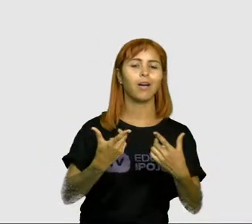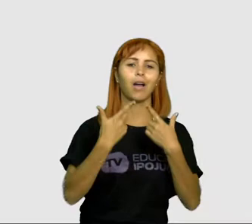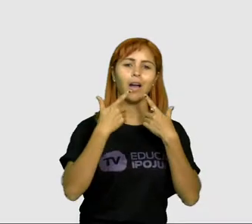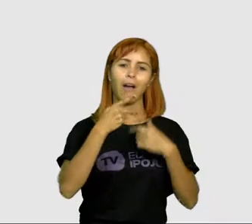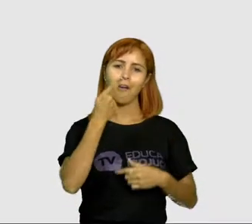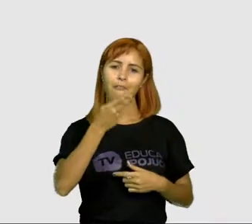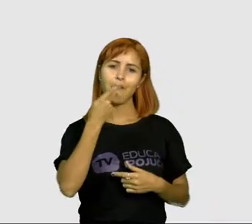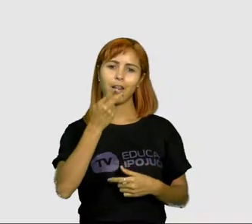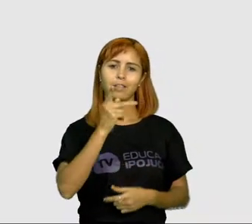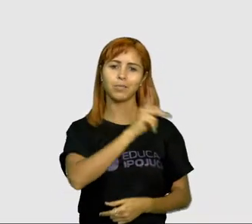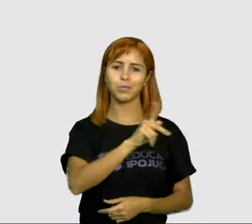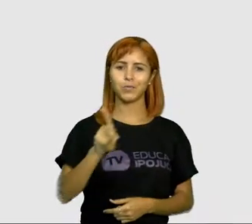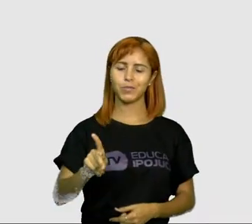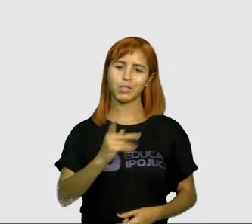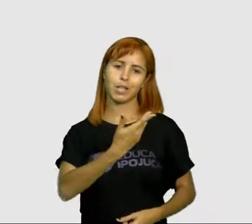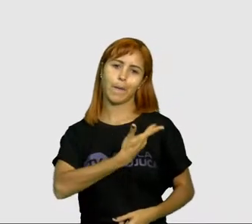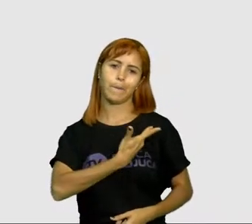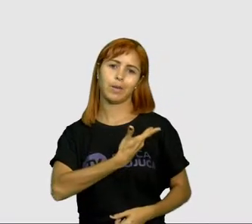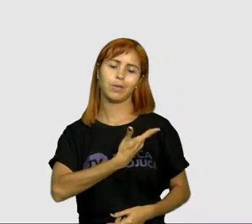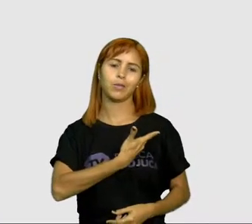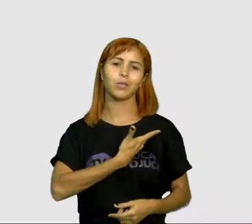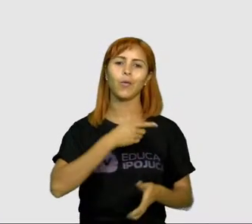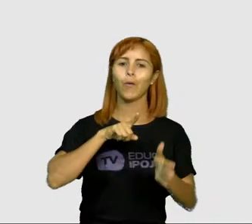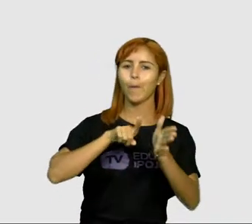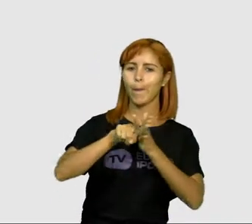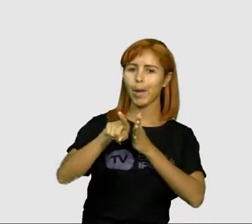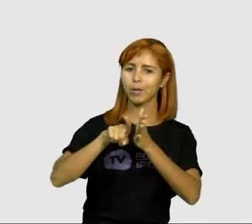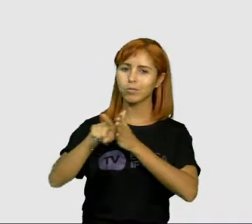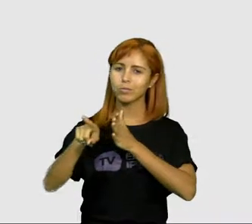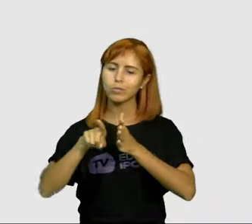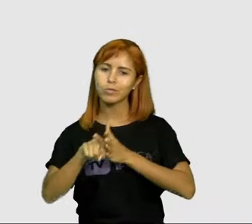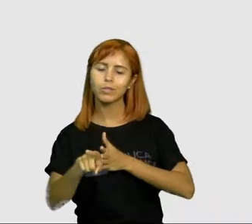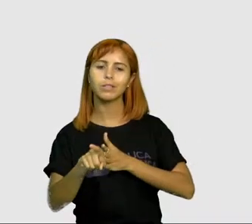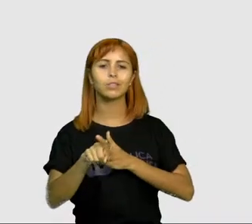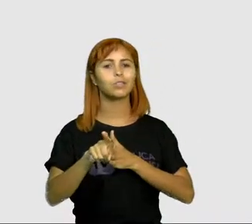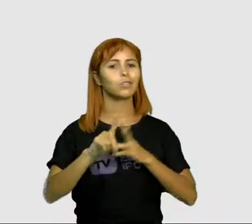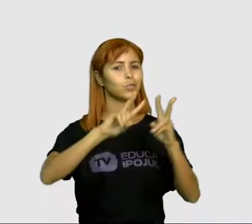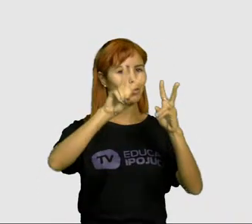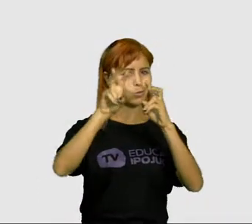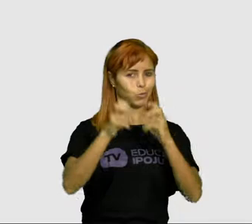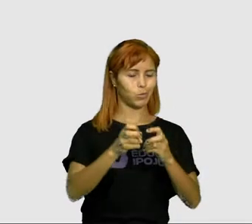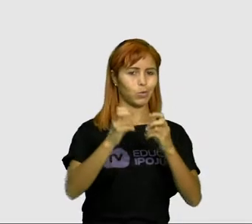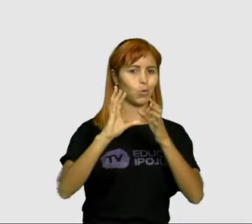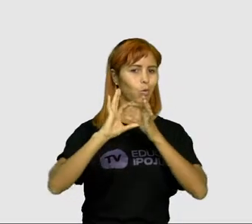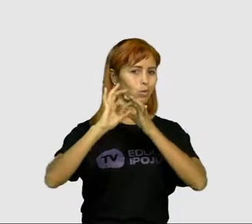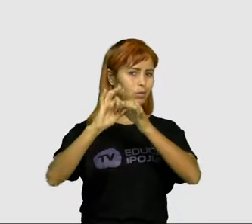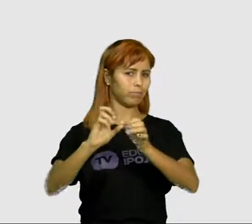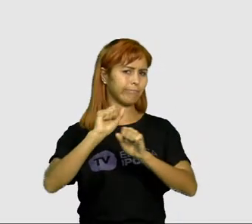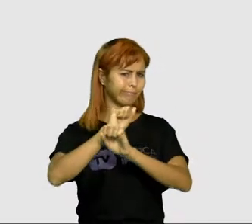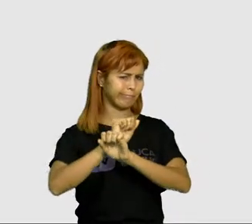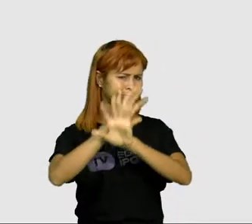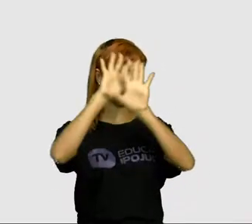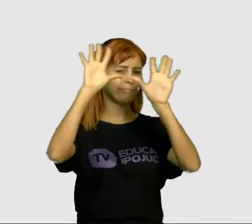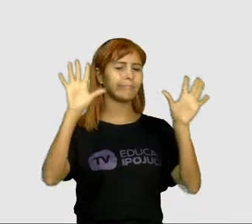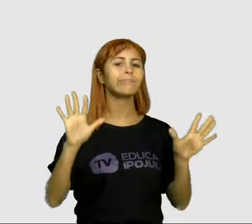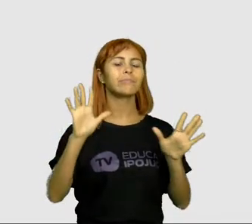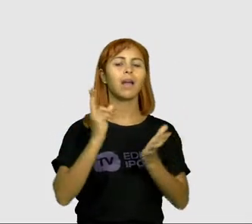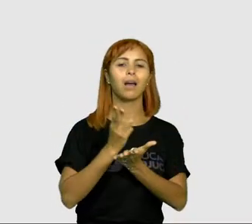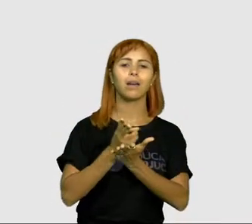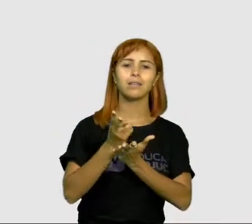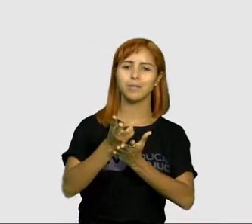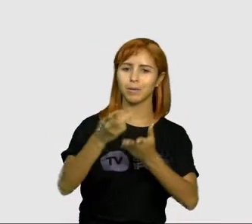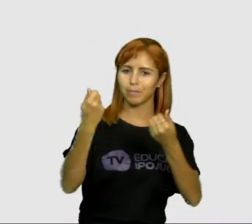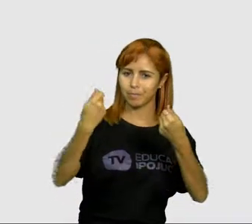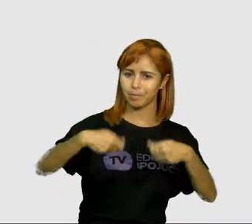professores e colegas, formular perguntas pertinentes ao tema, solicitando esclarecimento sempre que